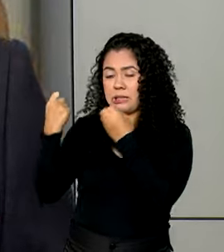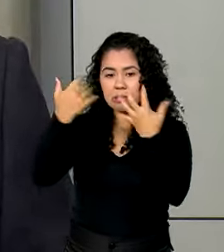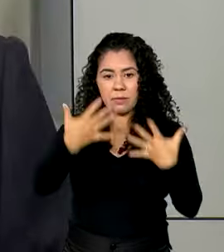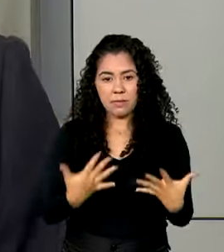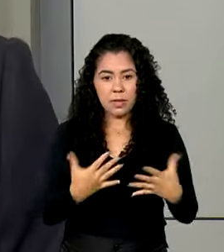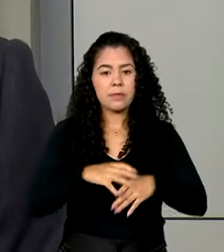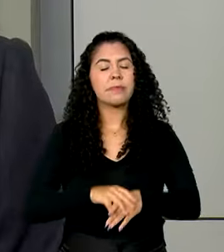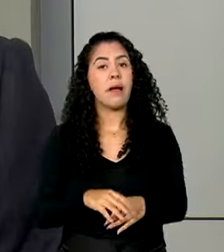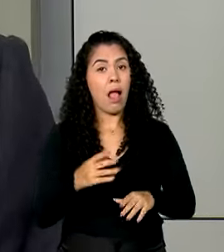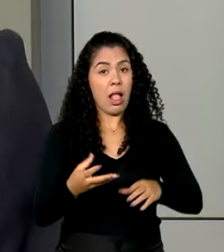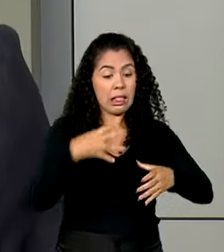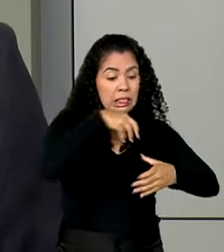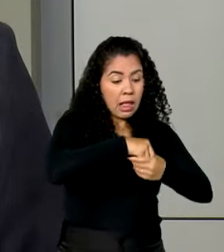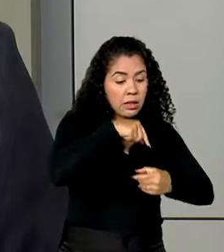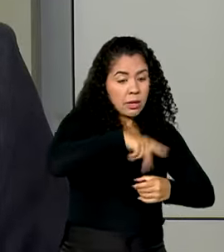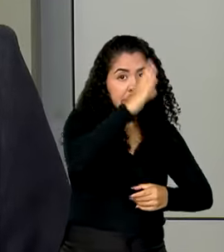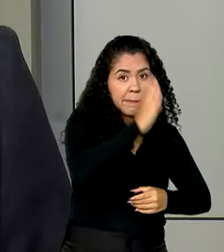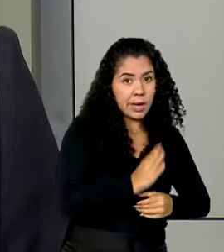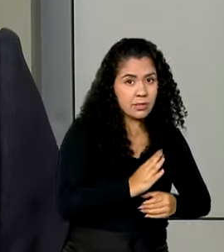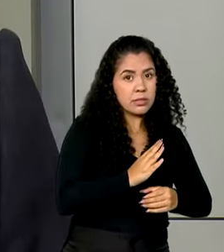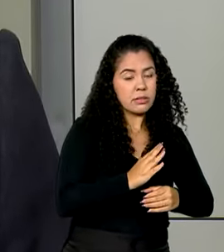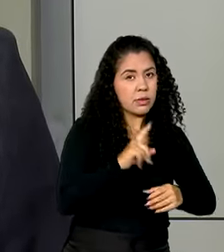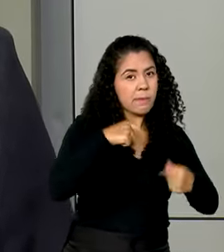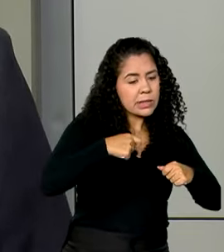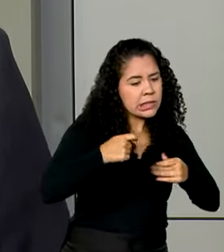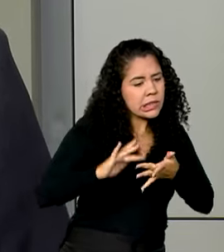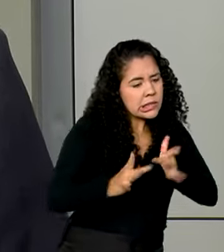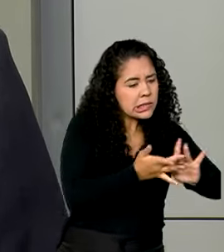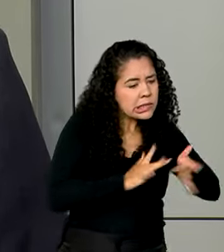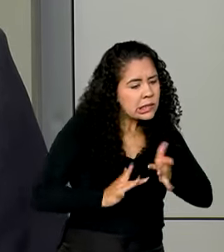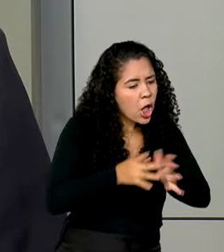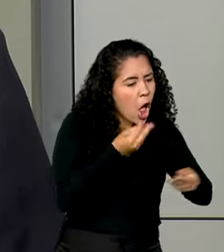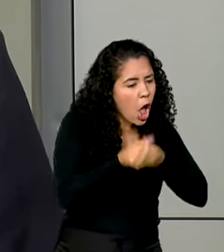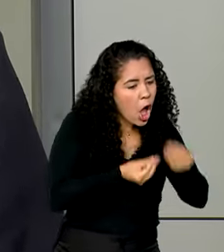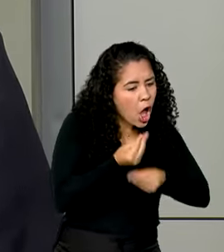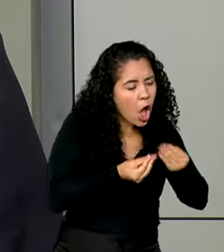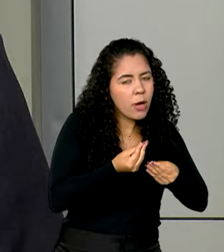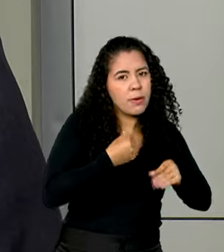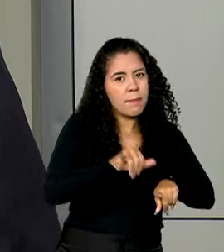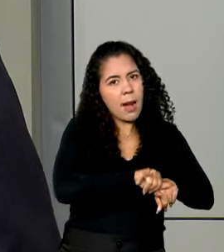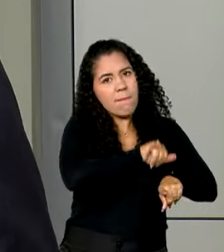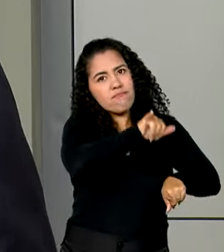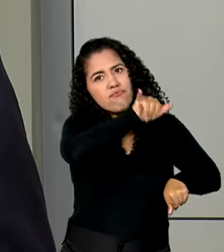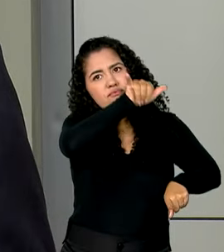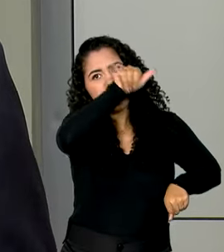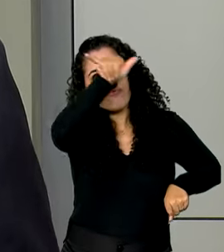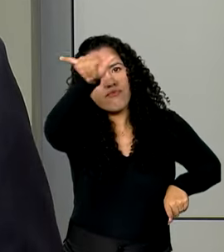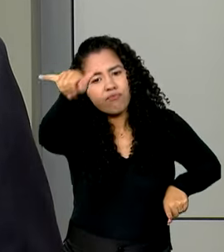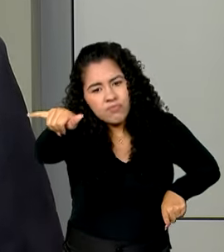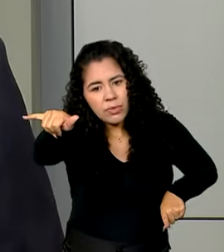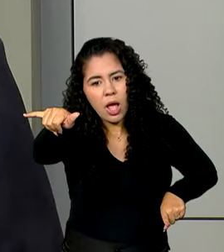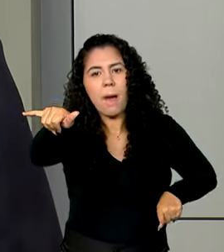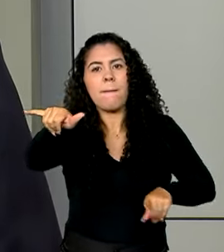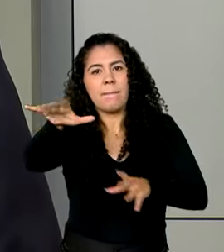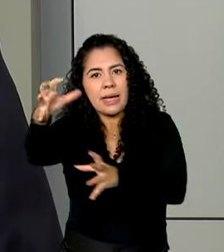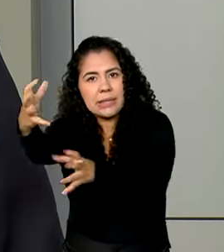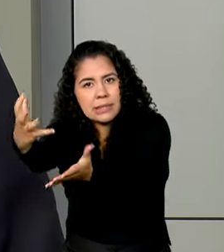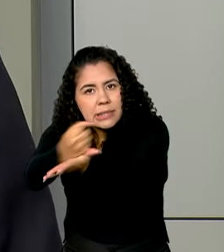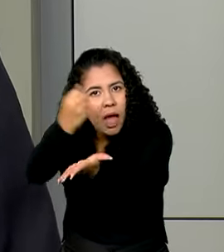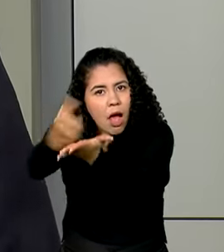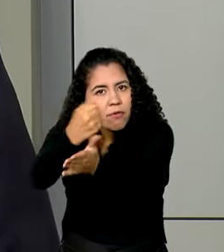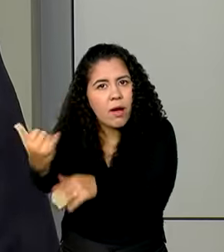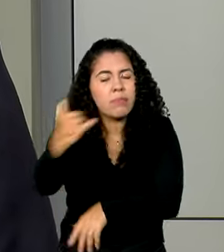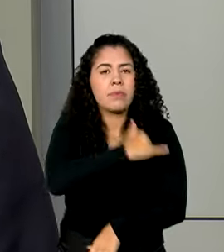só interna, mas também com outros países. Eu tive contatos na semana passada em Nova